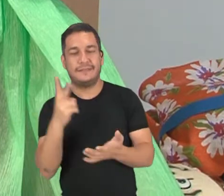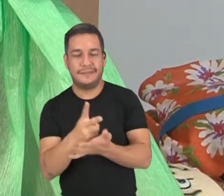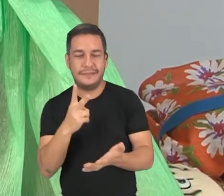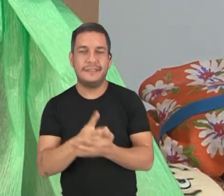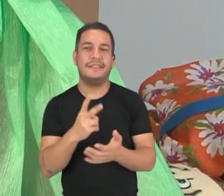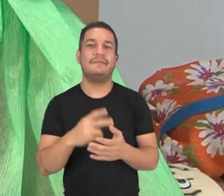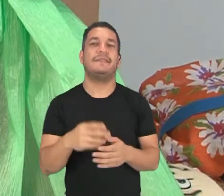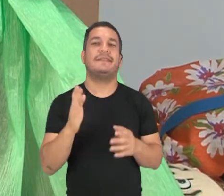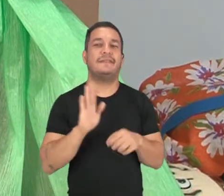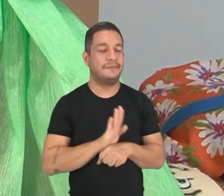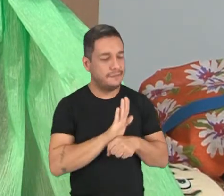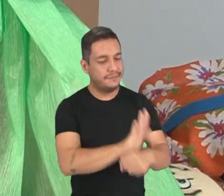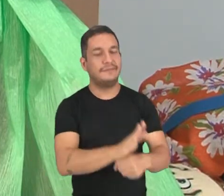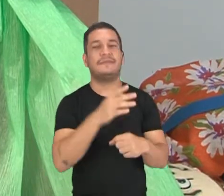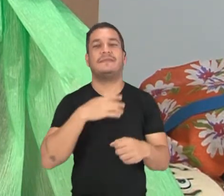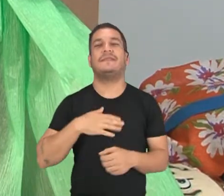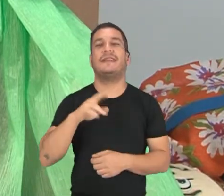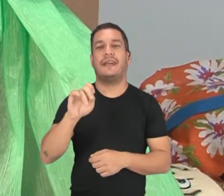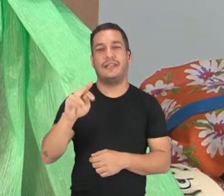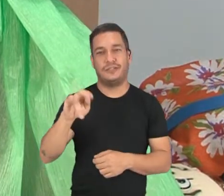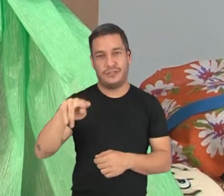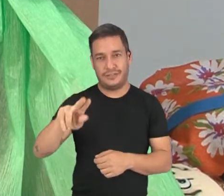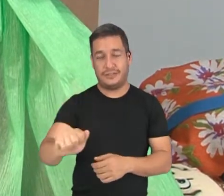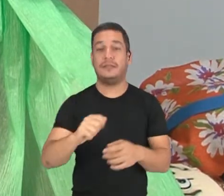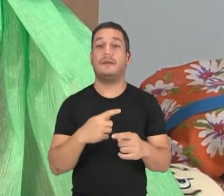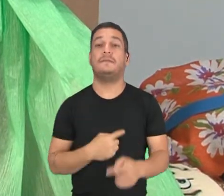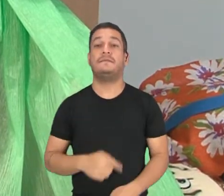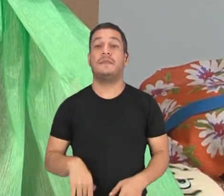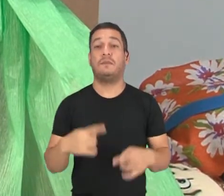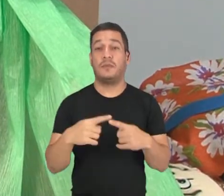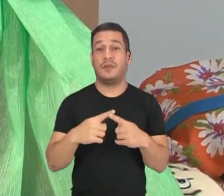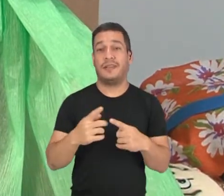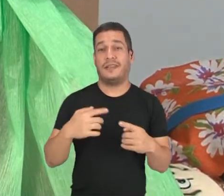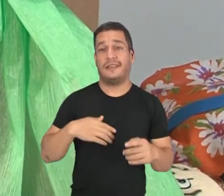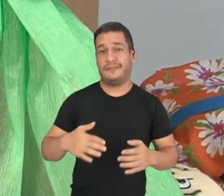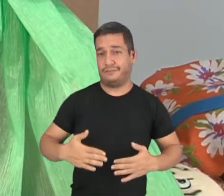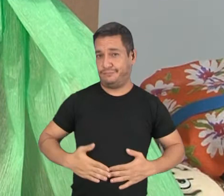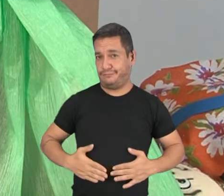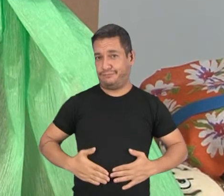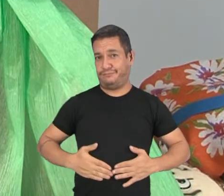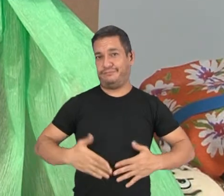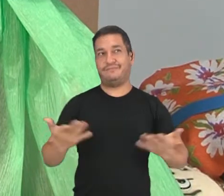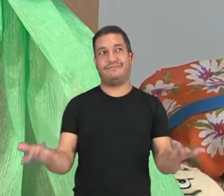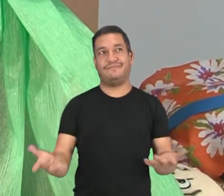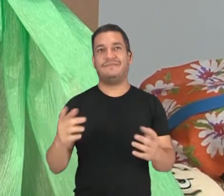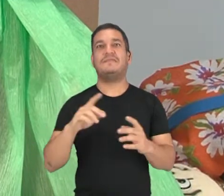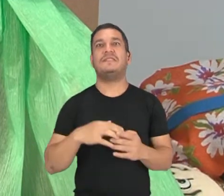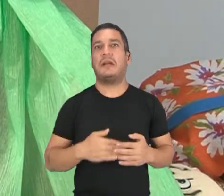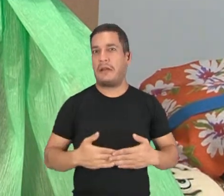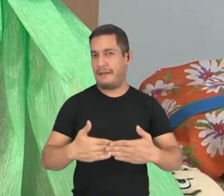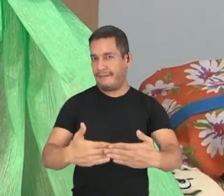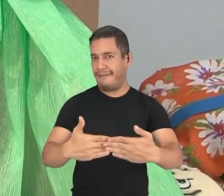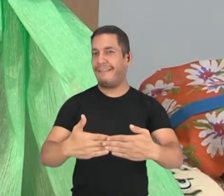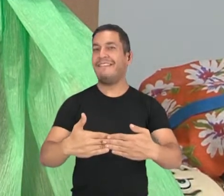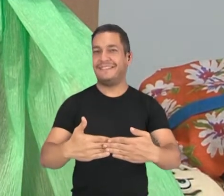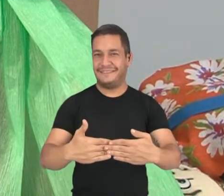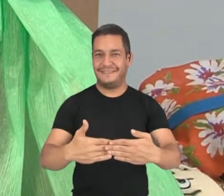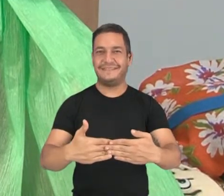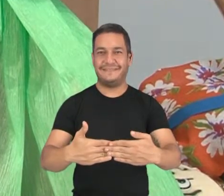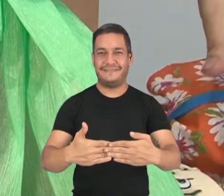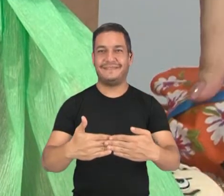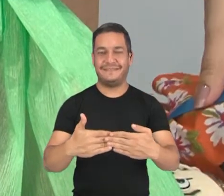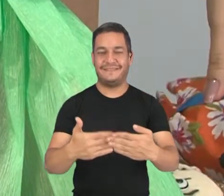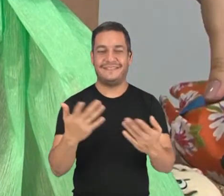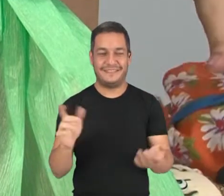de sua esposa, Catirina. Porque olha o buchinho da Catirina, bem grande, que já estava, tá no